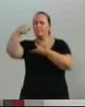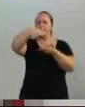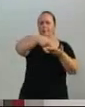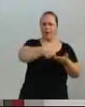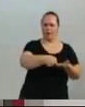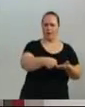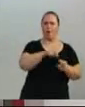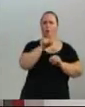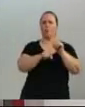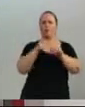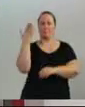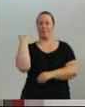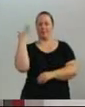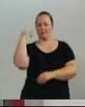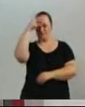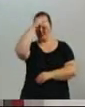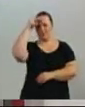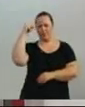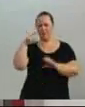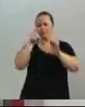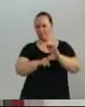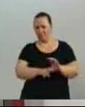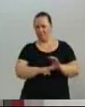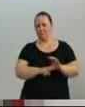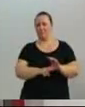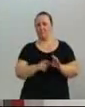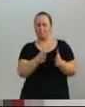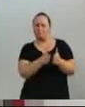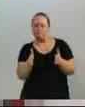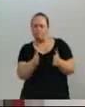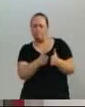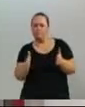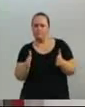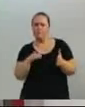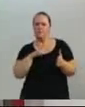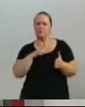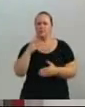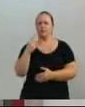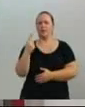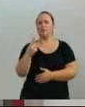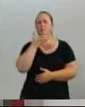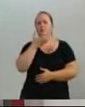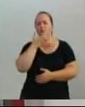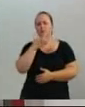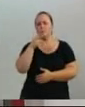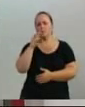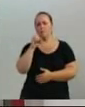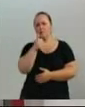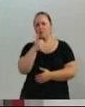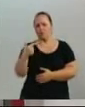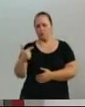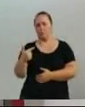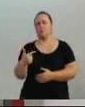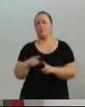anterior, dentro do mandato que se expirou em 31 de dezembro de 2012? Só mais um minuto para concluir, presidente.